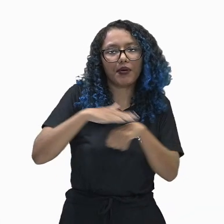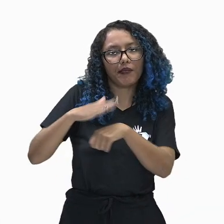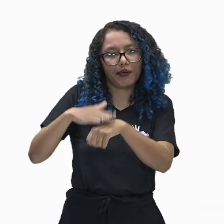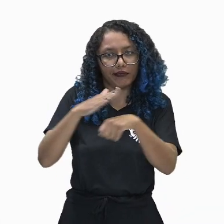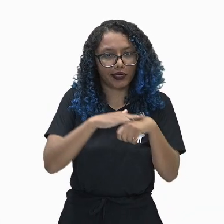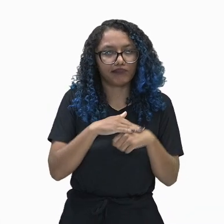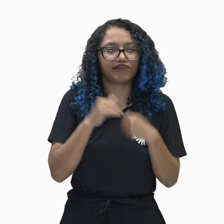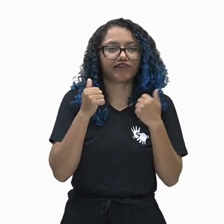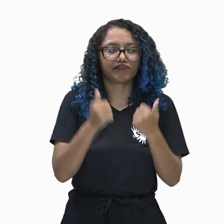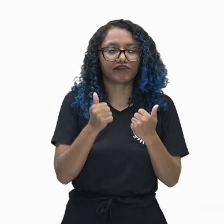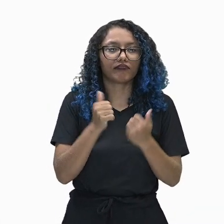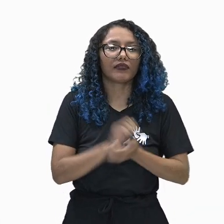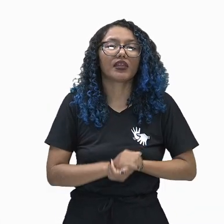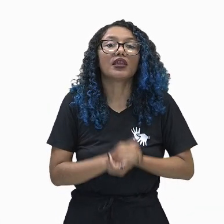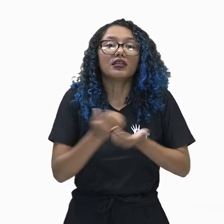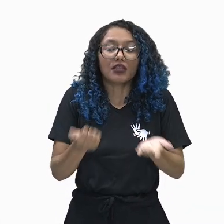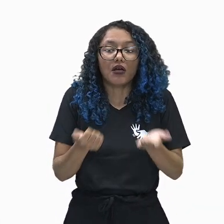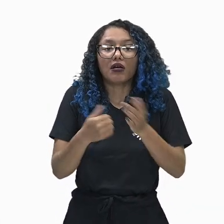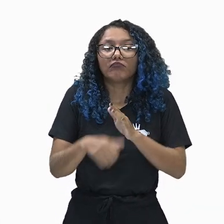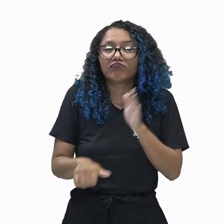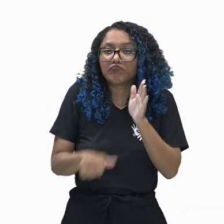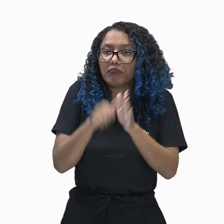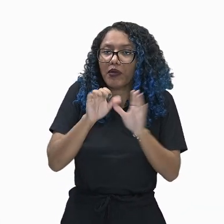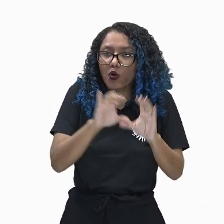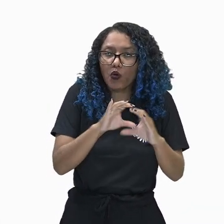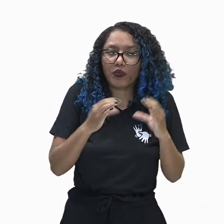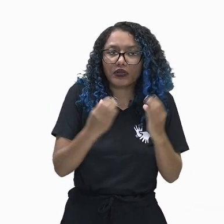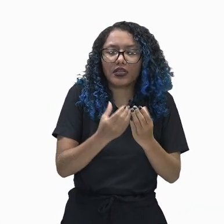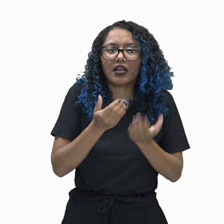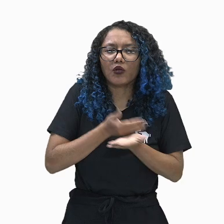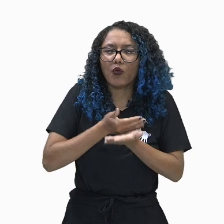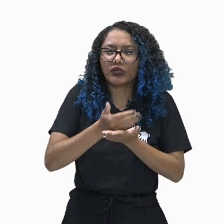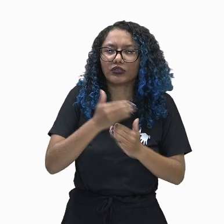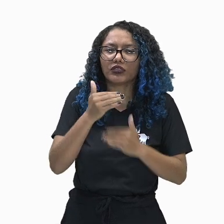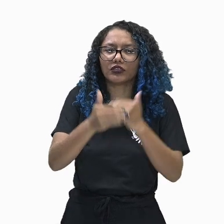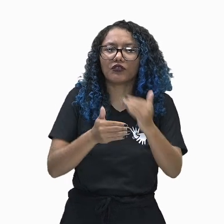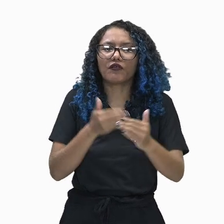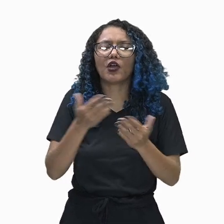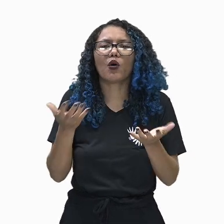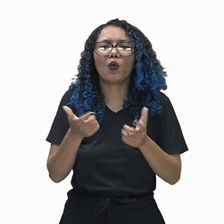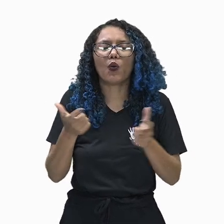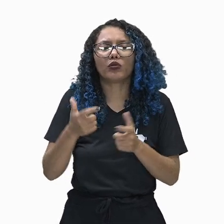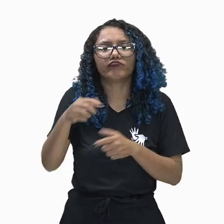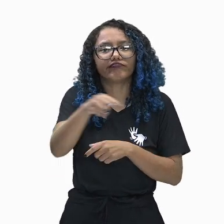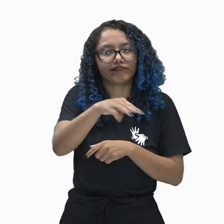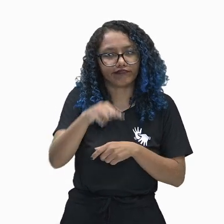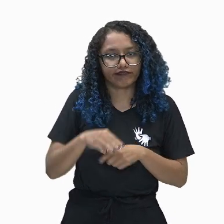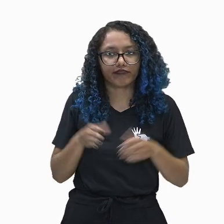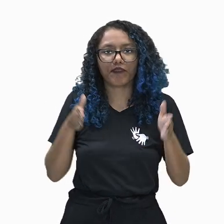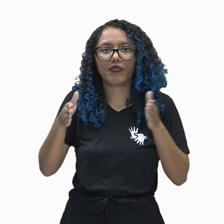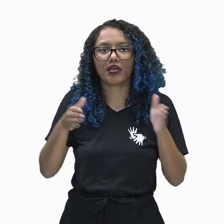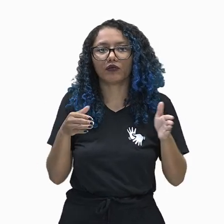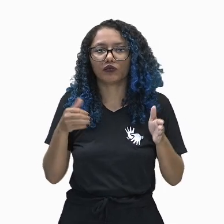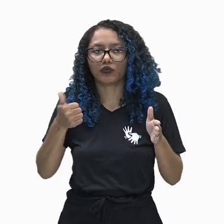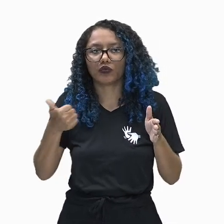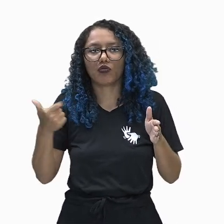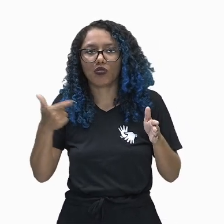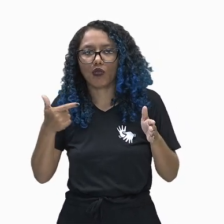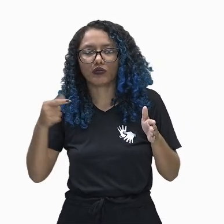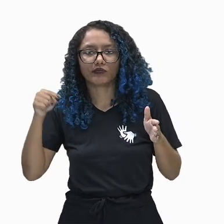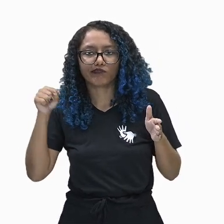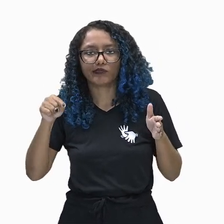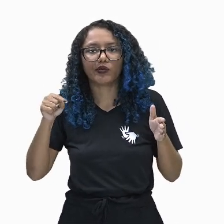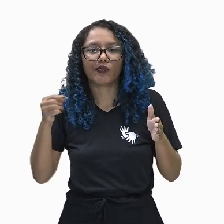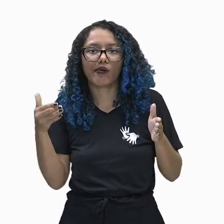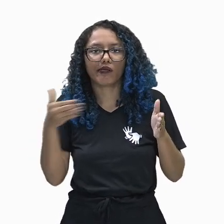ali. As primeiras comunidades então instalaram-se na Mesopotâmia entre 12.000 e 6.000 antes de Cristo